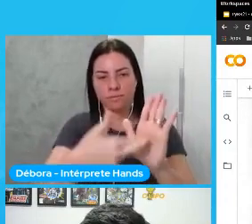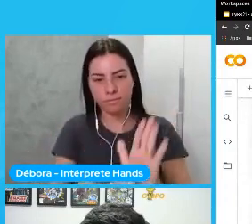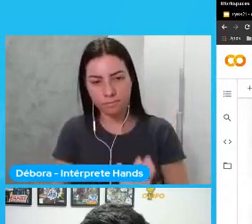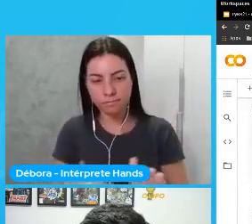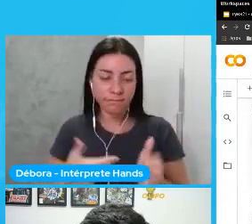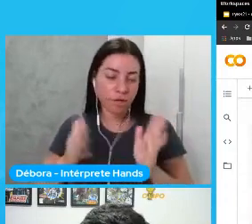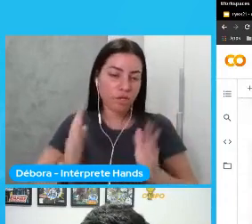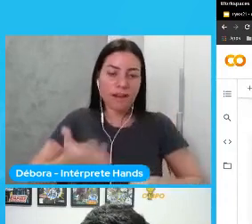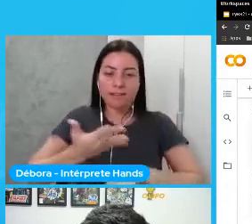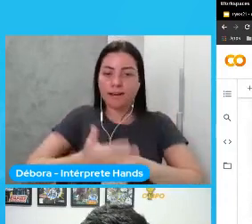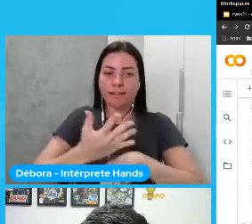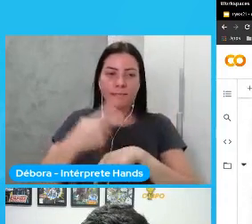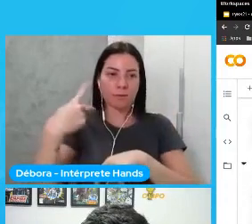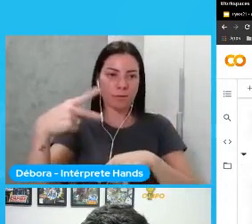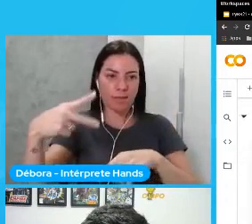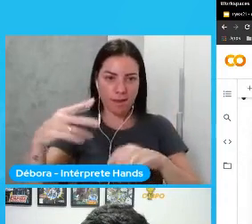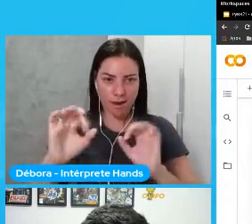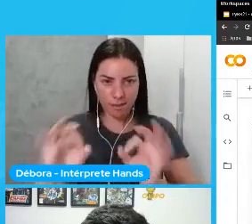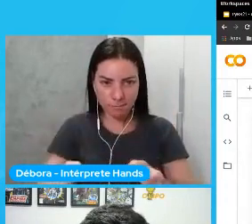treinamento desse carinha aqui